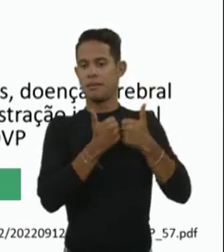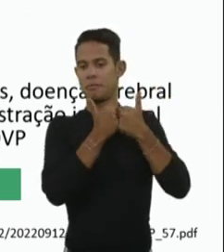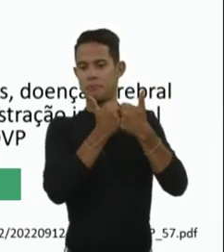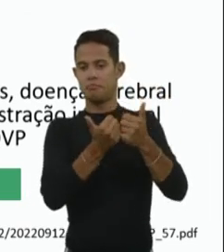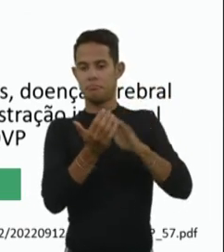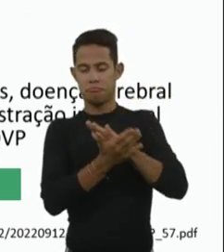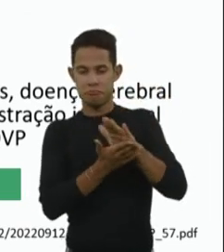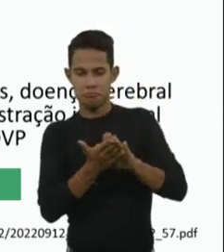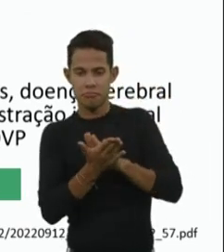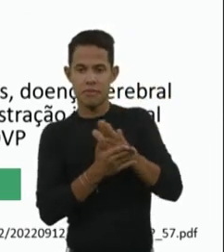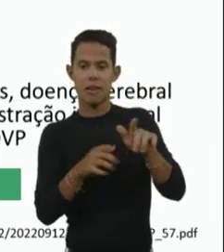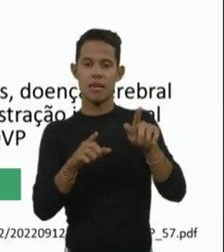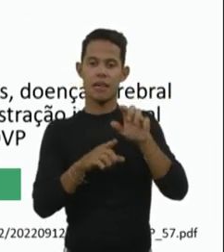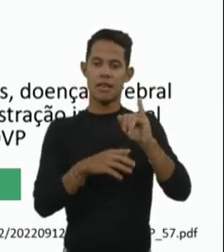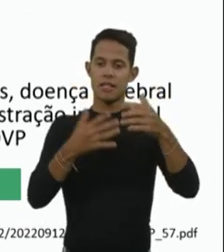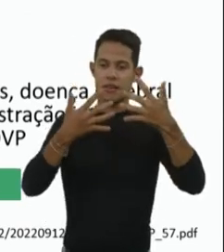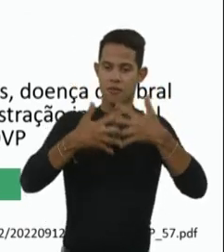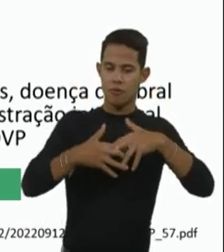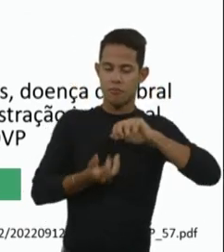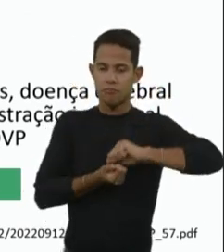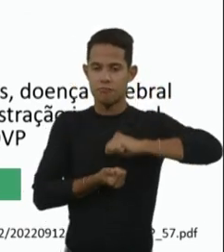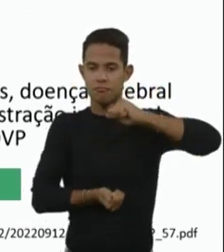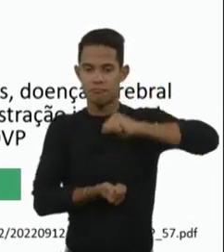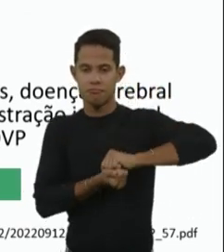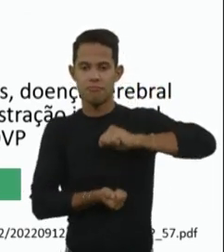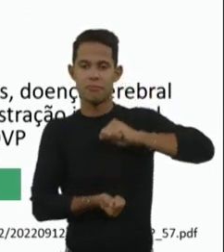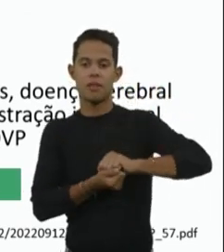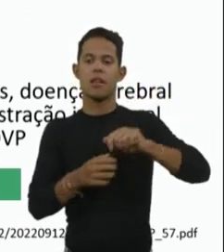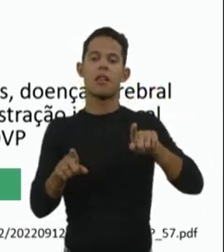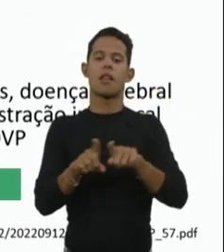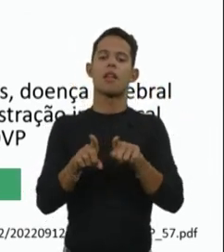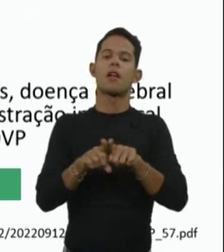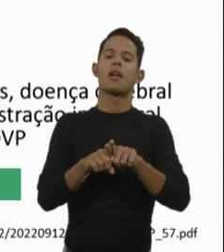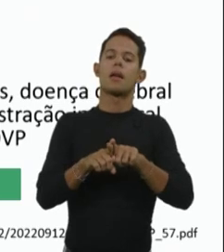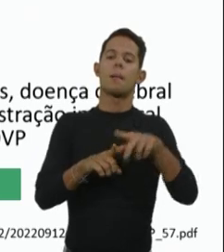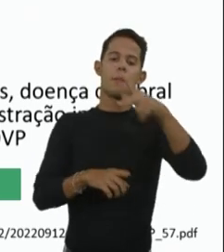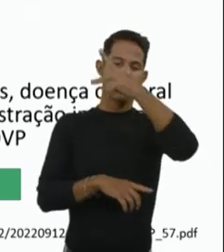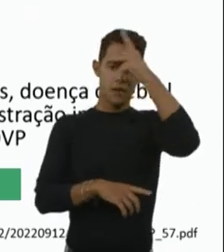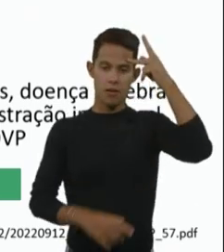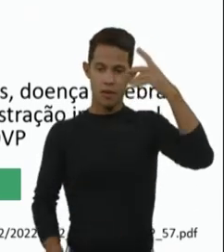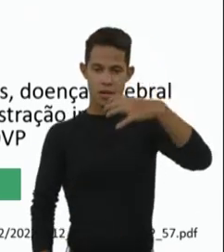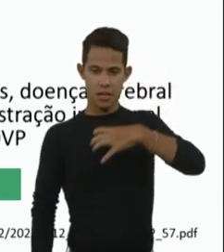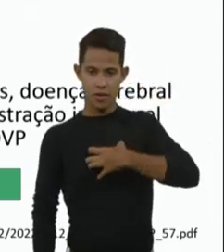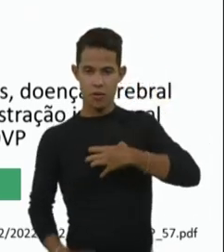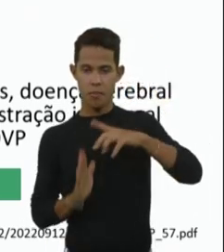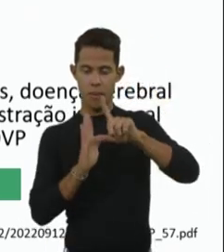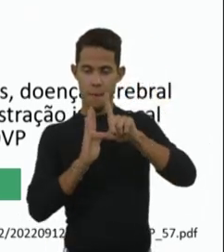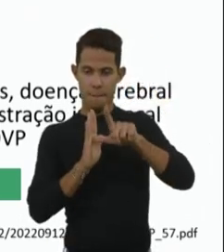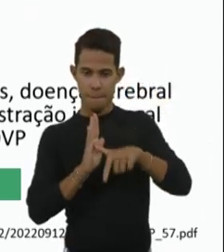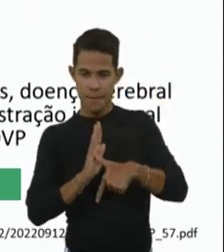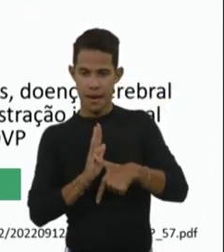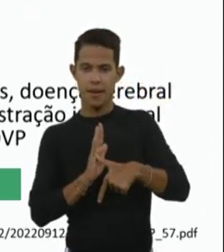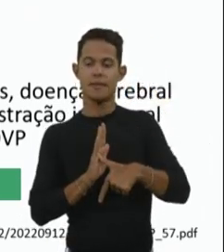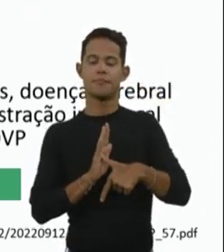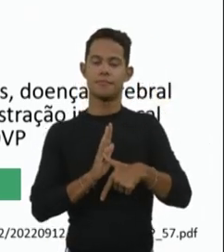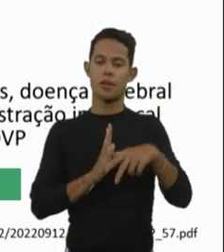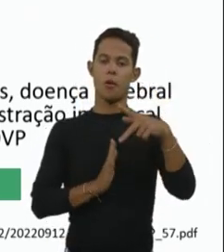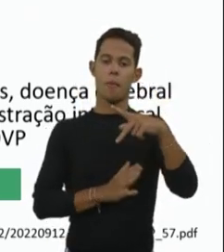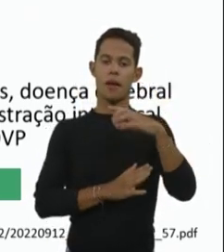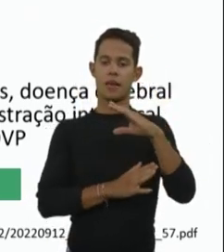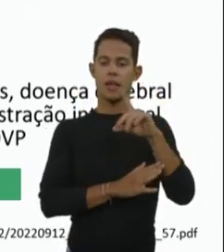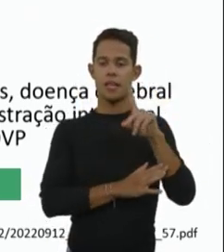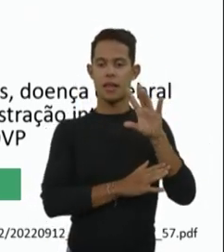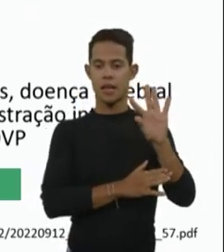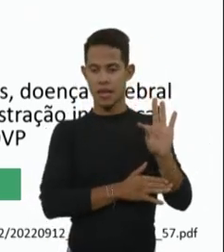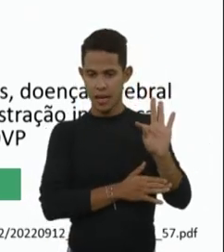boa funcionalidade nos membros superiores e para os pré-sentomáticos ter até 3 cópias, então, infelizmente, então, o PCDT, ele não